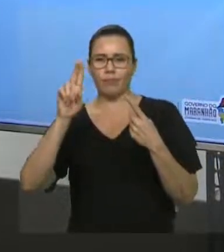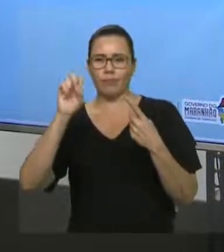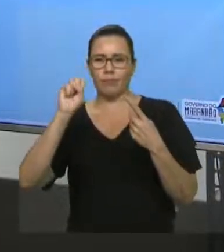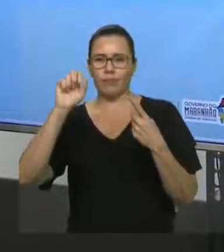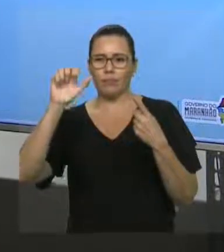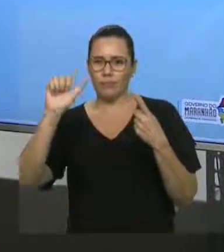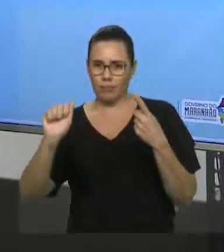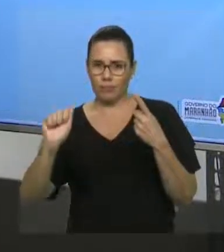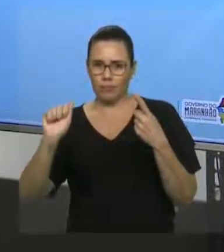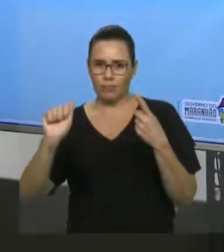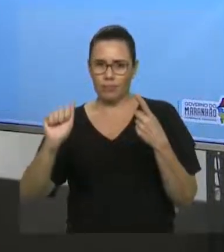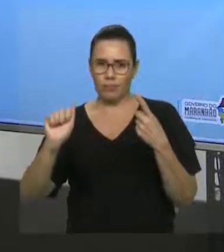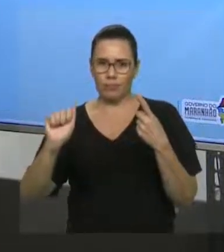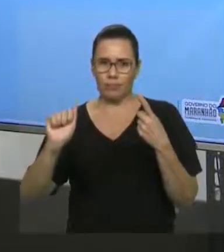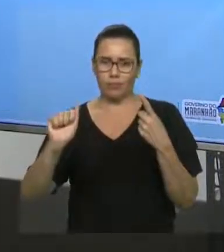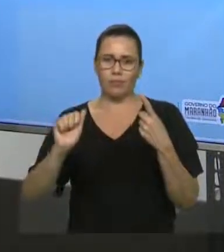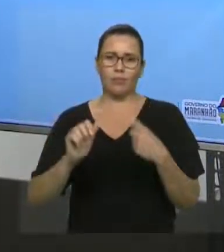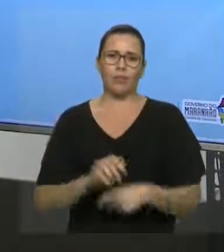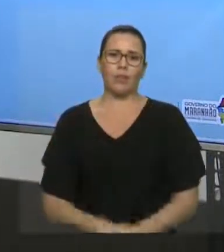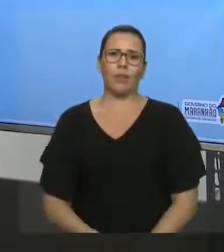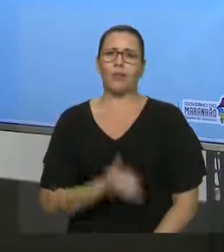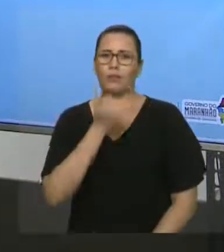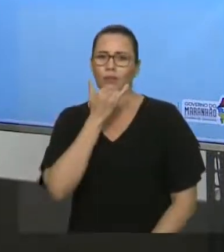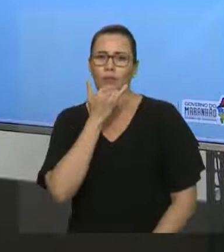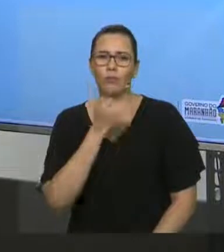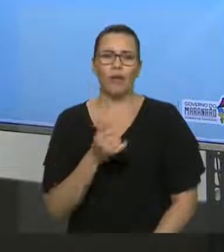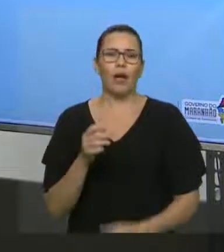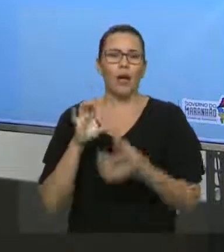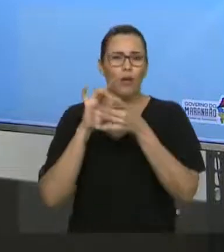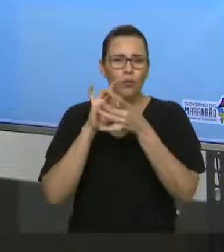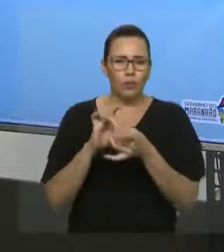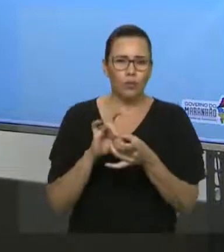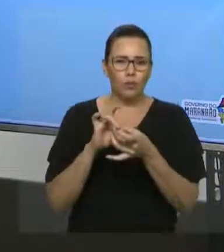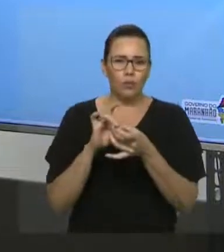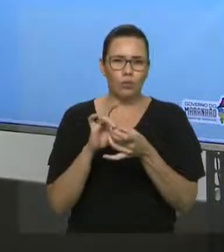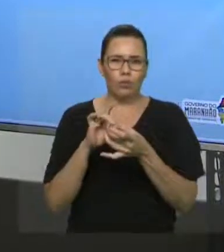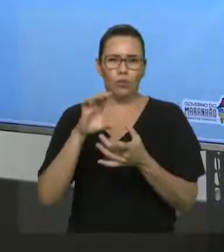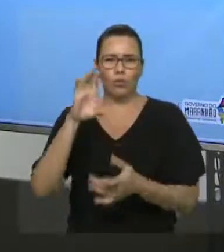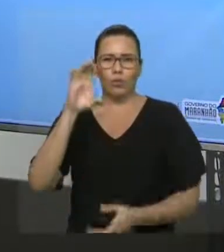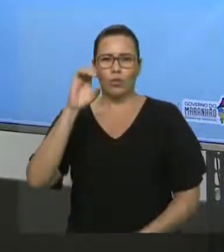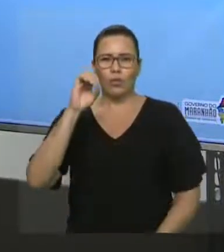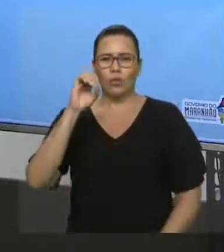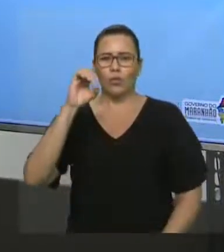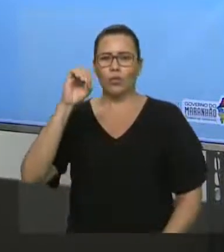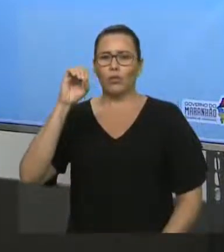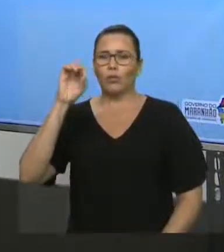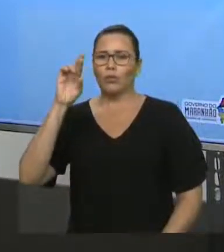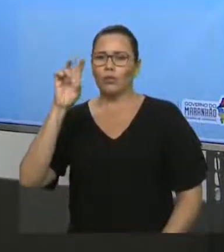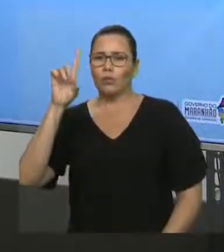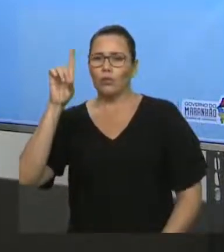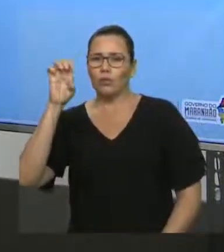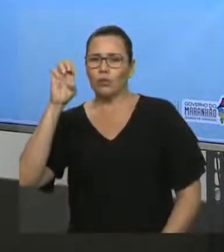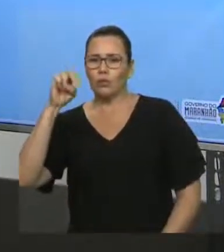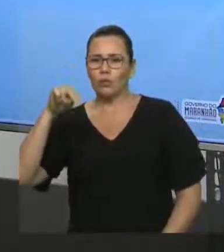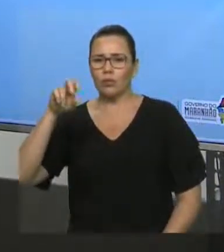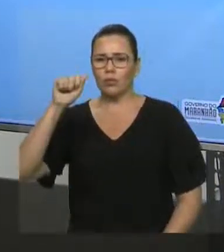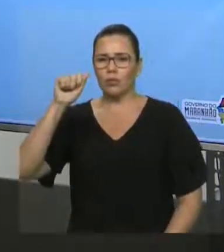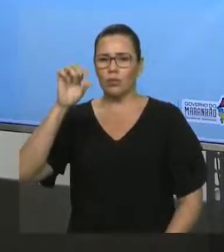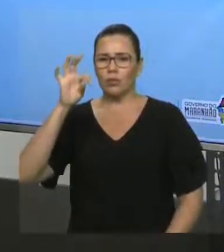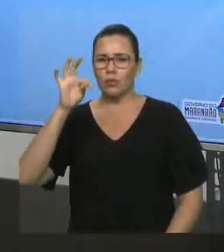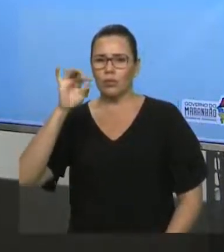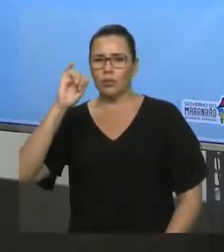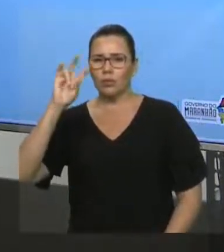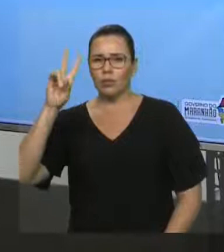tá? Perdão, desculpem. As conjunções coordenativas, tá gente? Eu confundi. As conjunções coordenativas têm a ver com